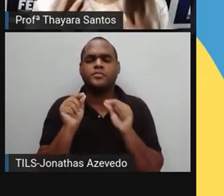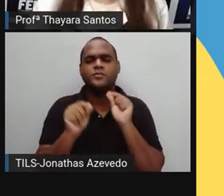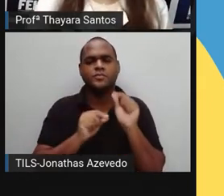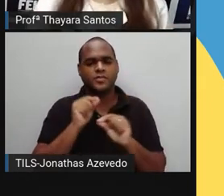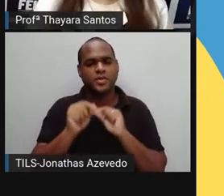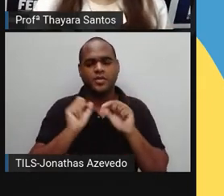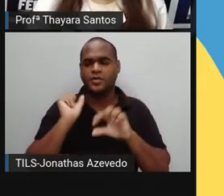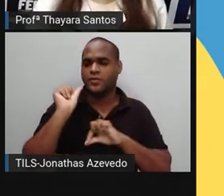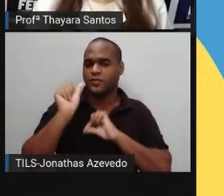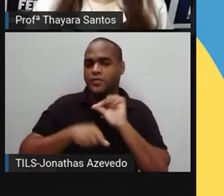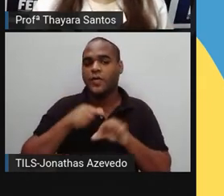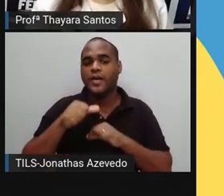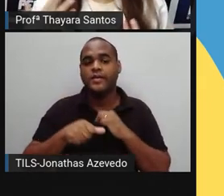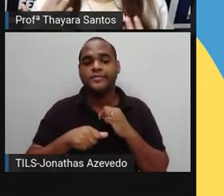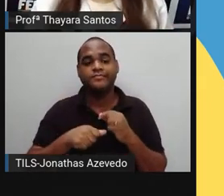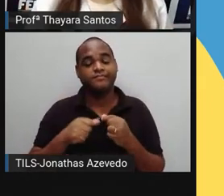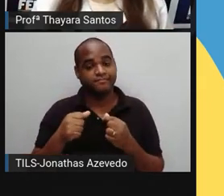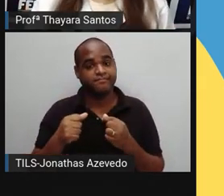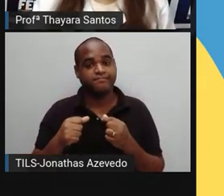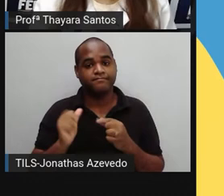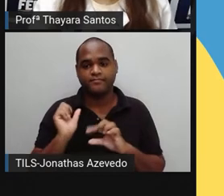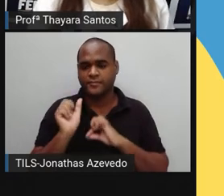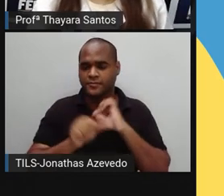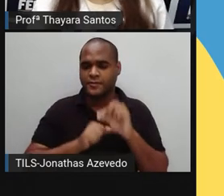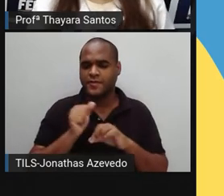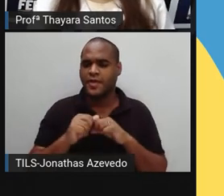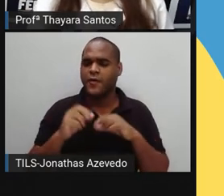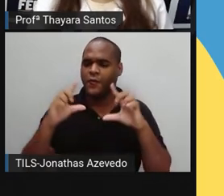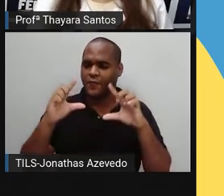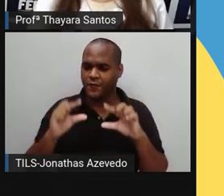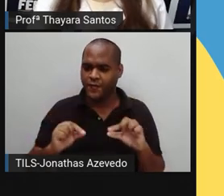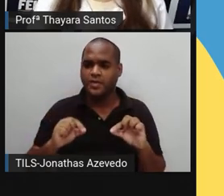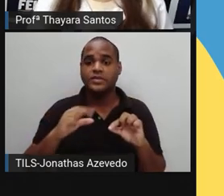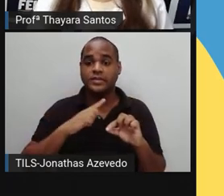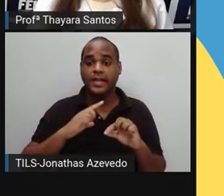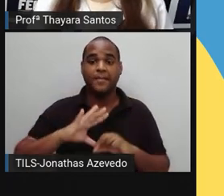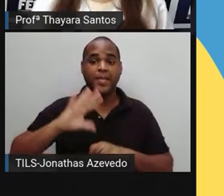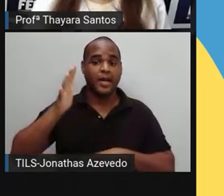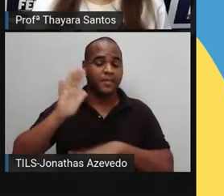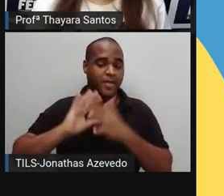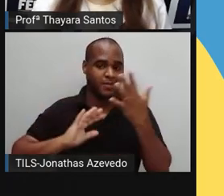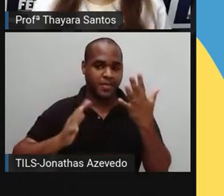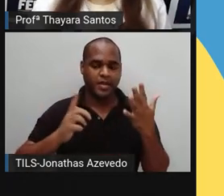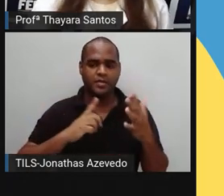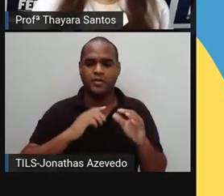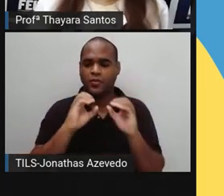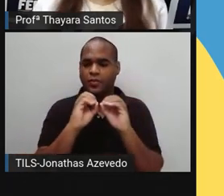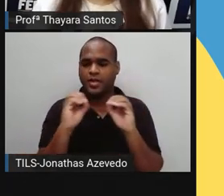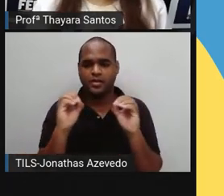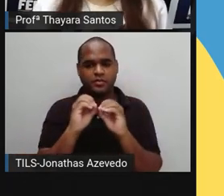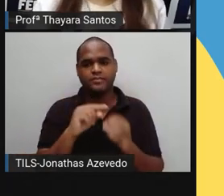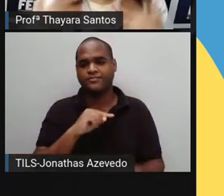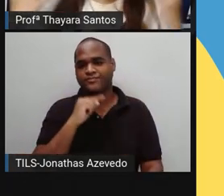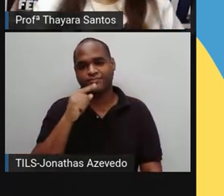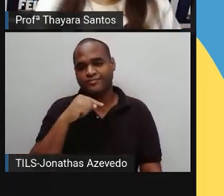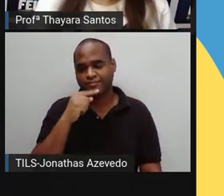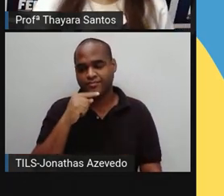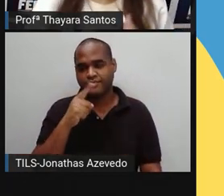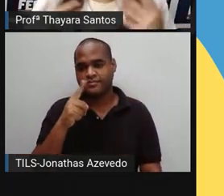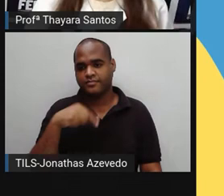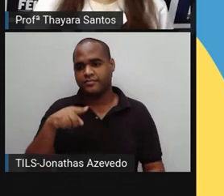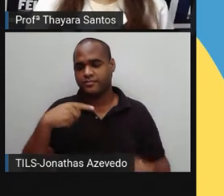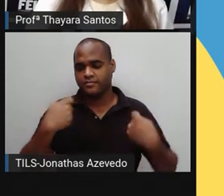para mudar essa situação, né? Para, pelo menos, minimizar esses impactos que são causados. Porque zerar os impactos a gente não vai conseguir, porque a gente